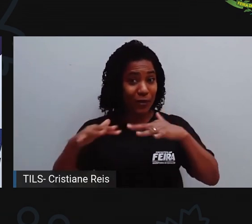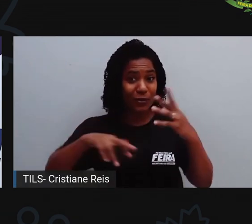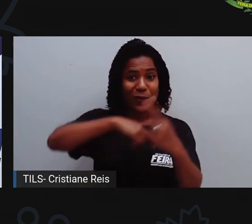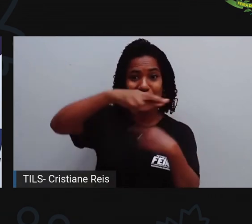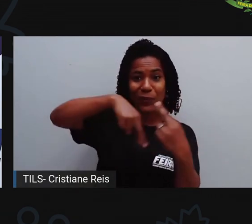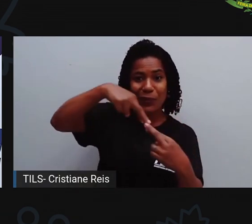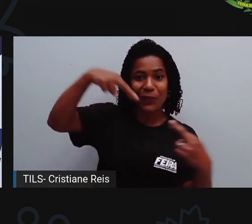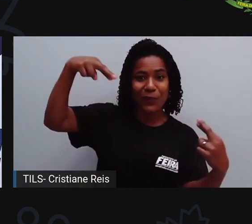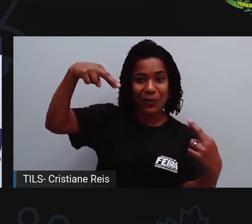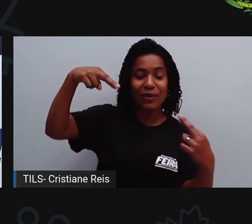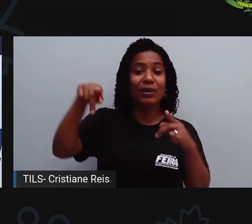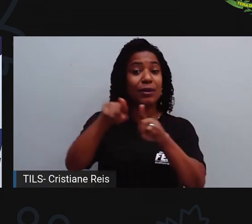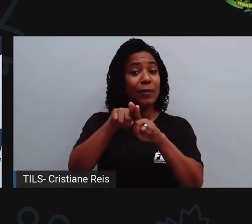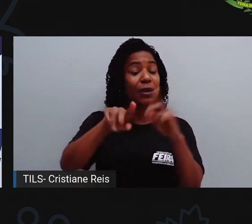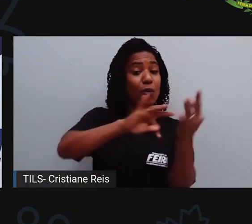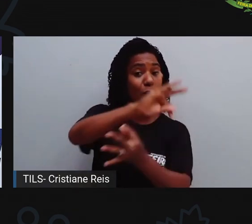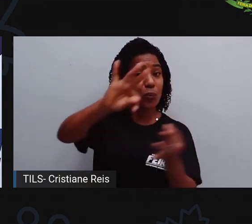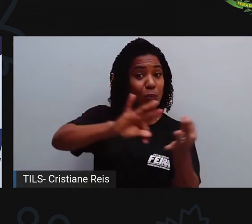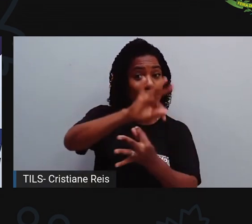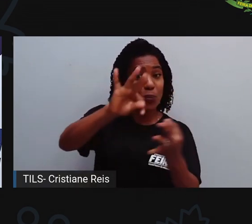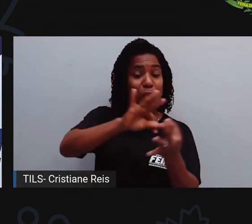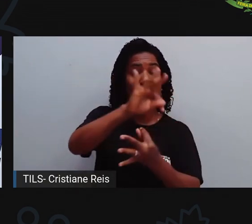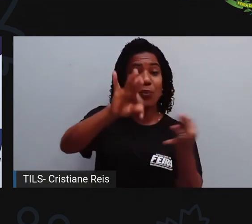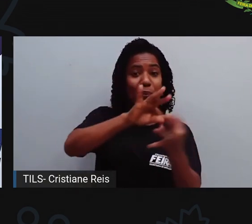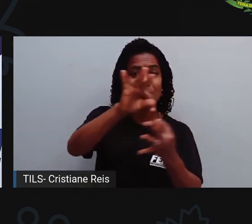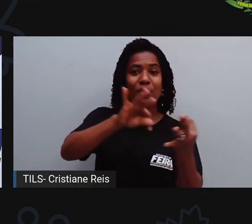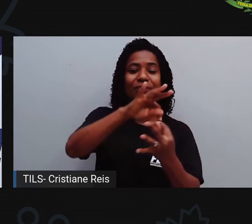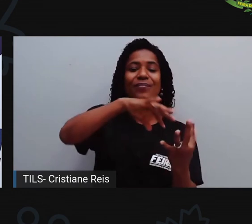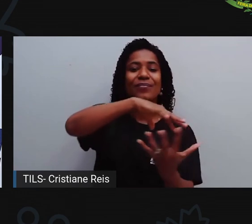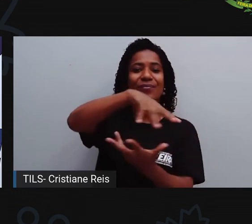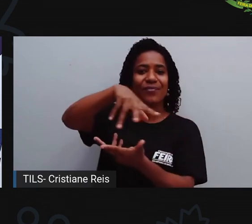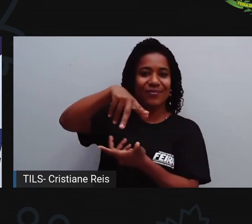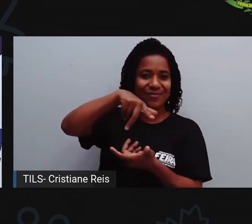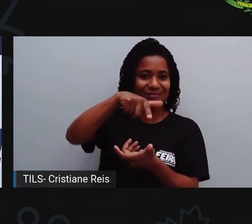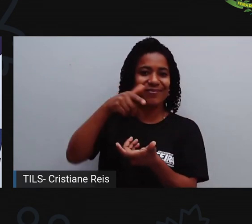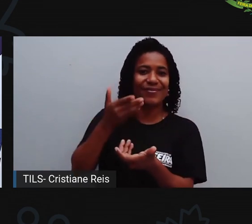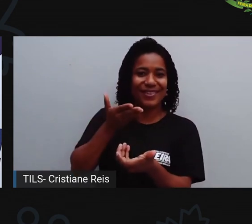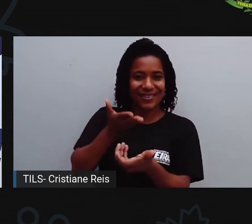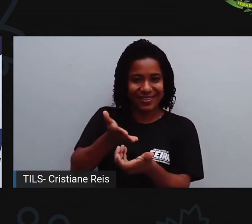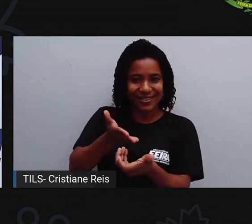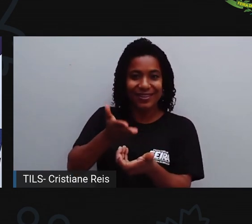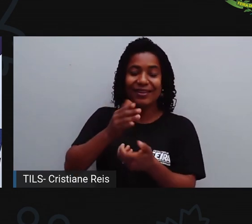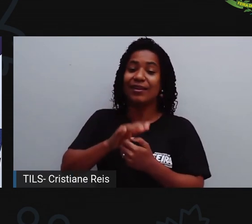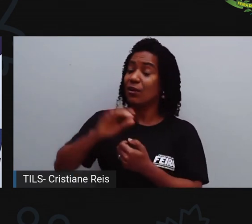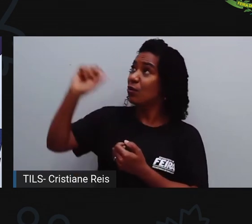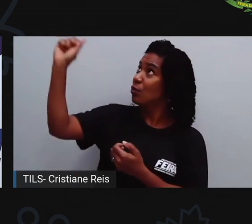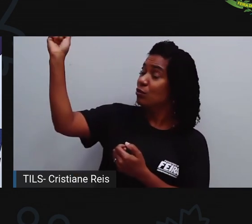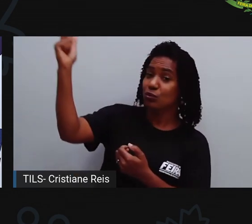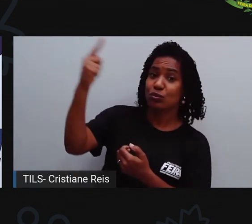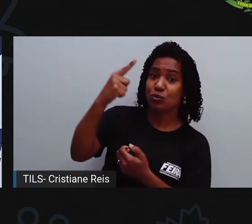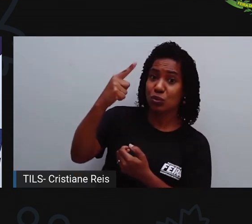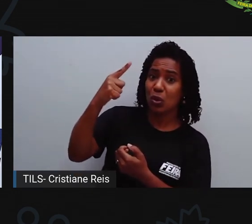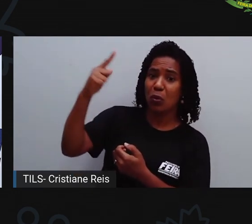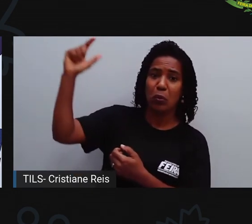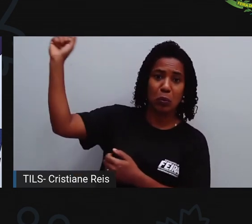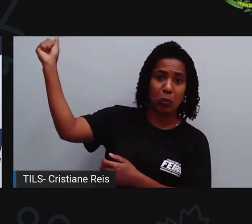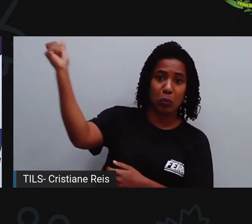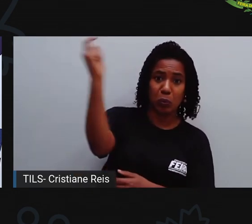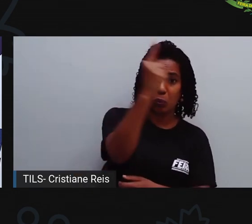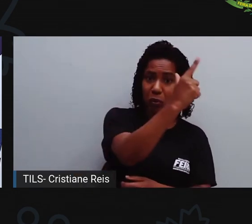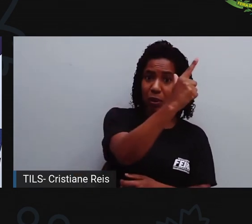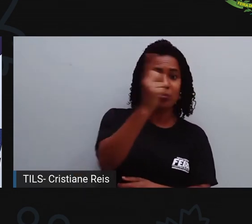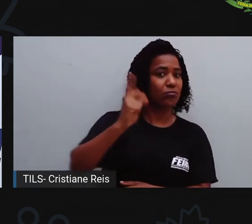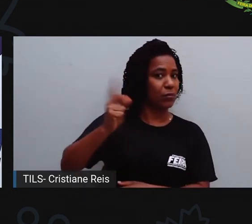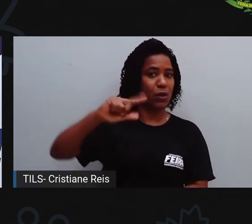translação como a rotação, acontece pela Terra. Então, o Sol, ele não se movimenta. Quem se